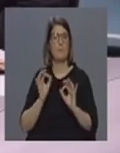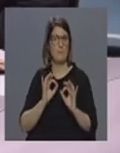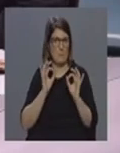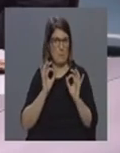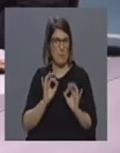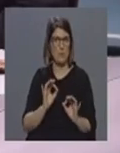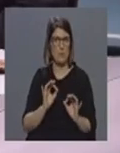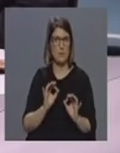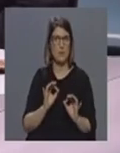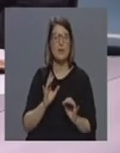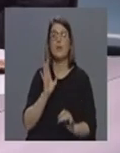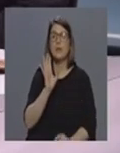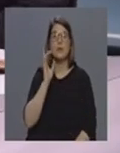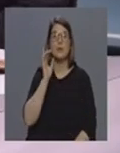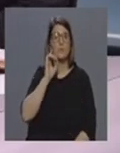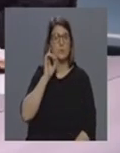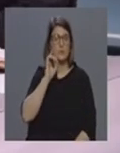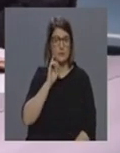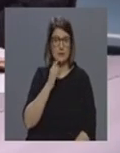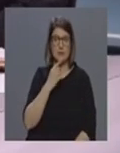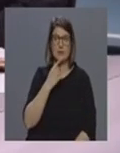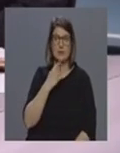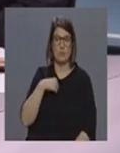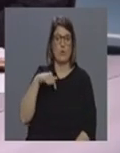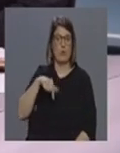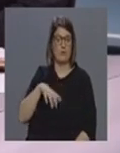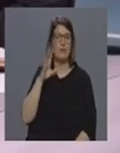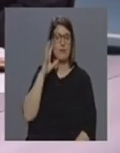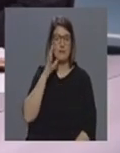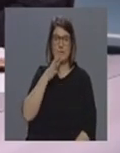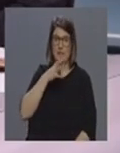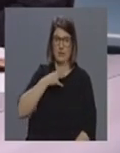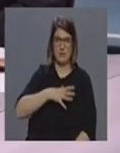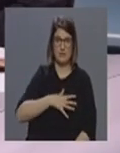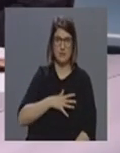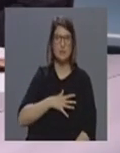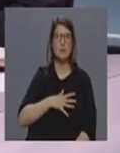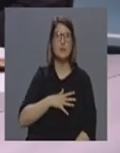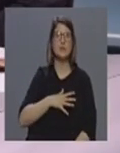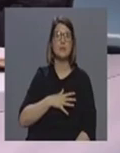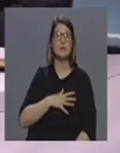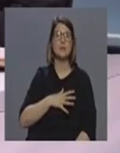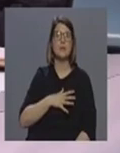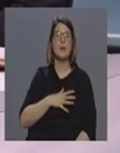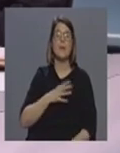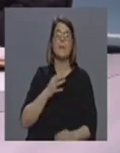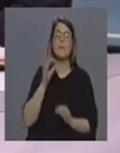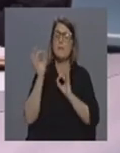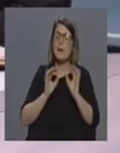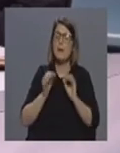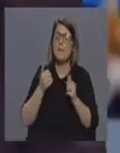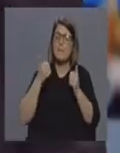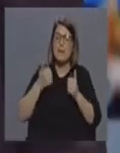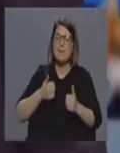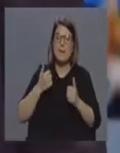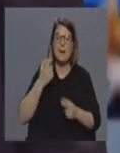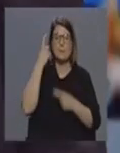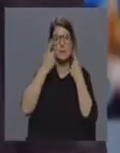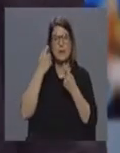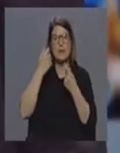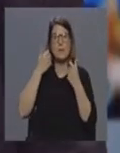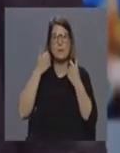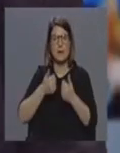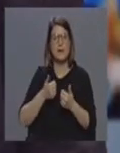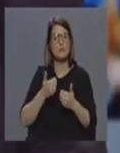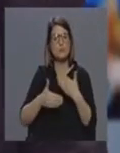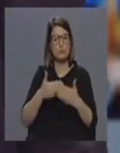importante e foi-nos garantido esta tarde que isto estava a ser muito bem ponderado e que as coisas iam correr